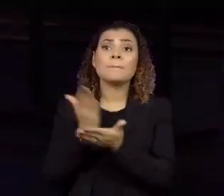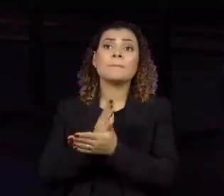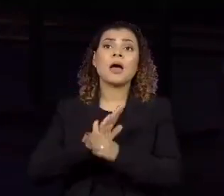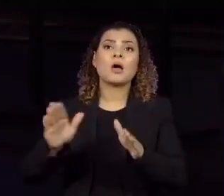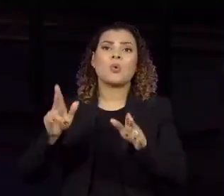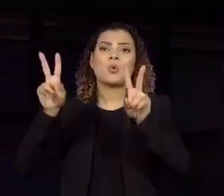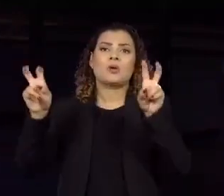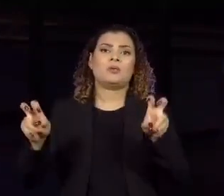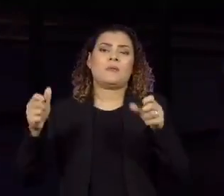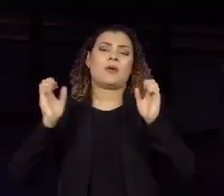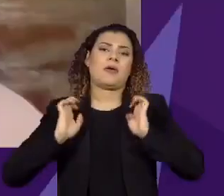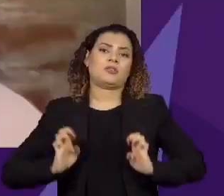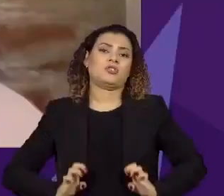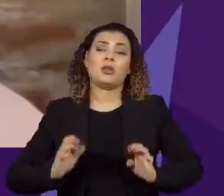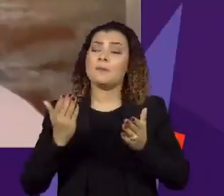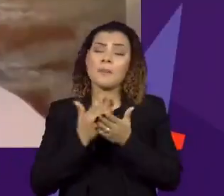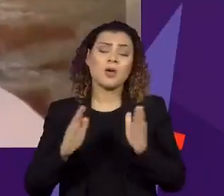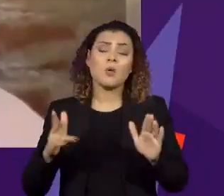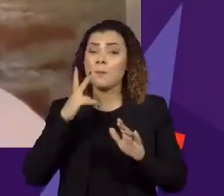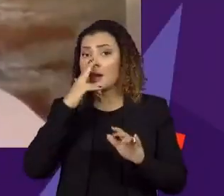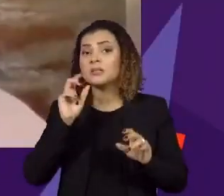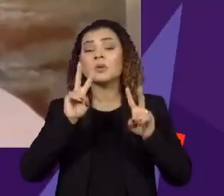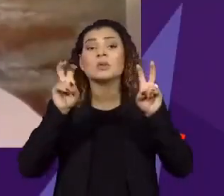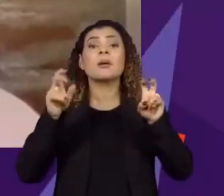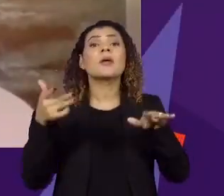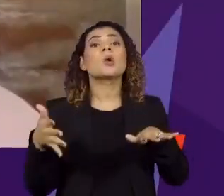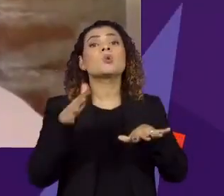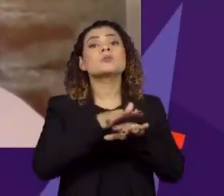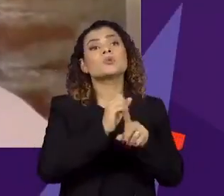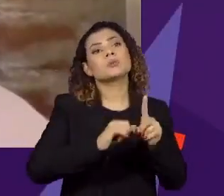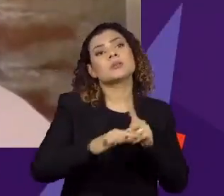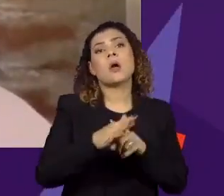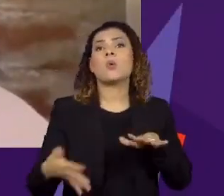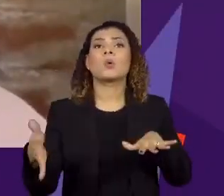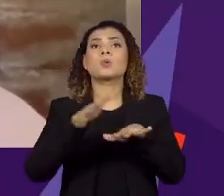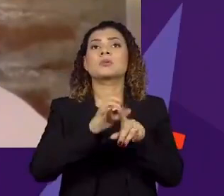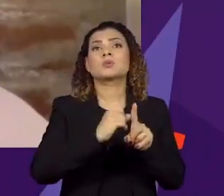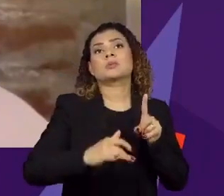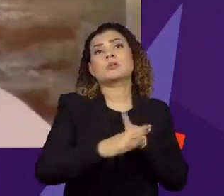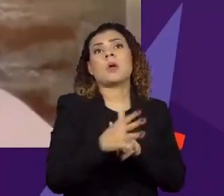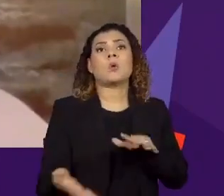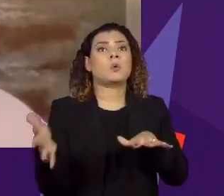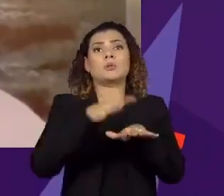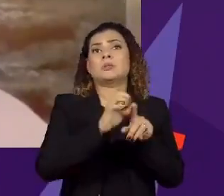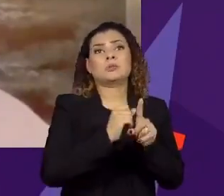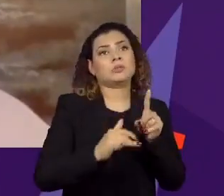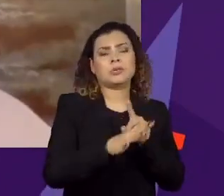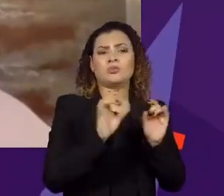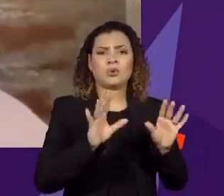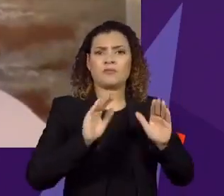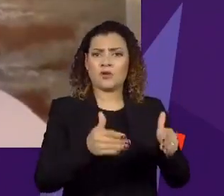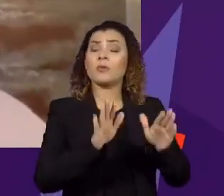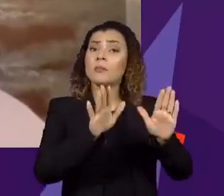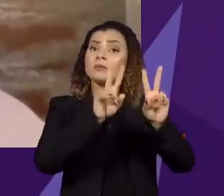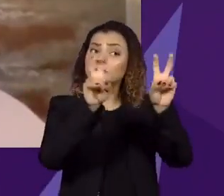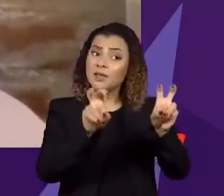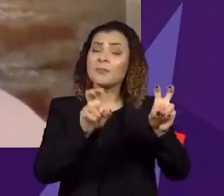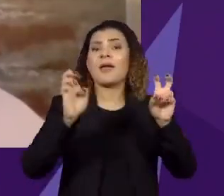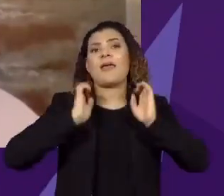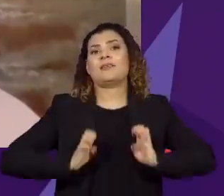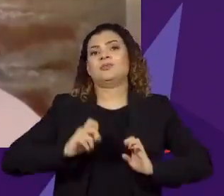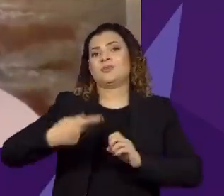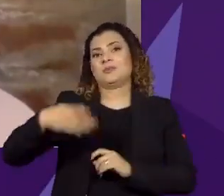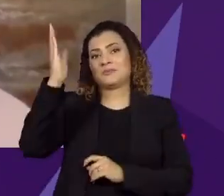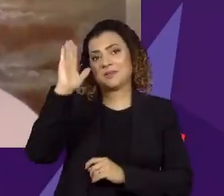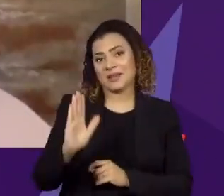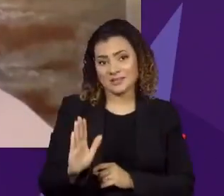ética, ele começou a falar muito mais em inclusão social. E, no meu entender, a inclusão social é a grande questão ética do Brasil.